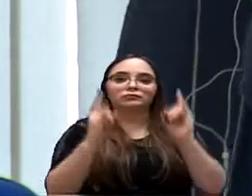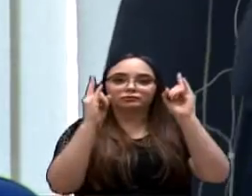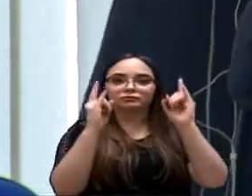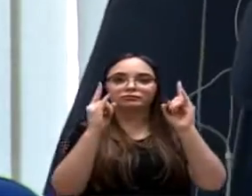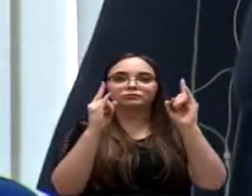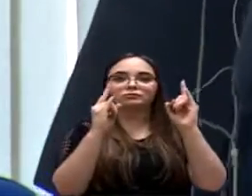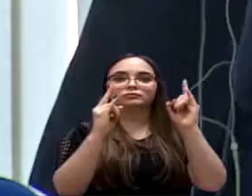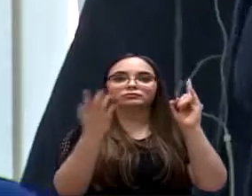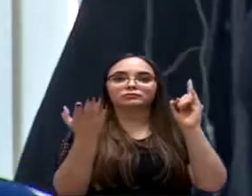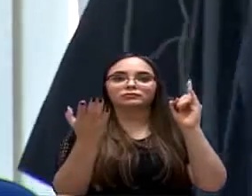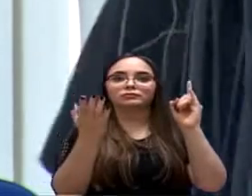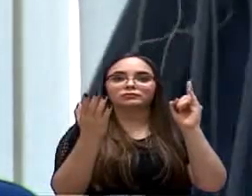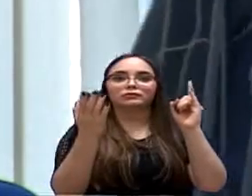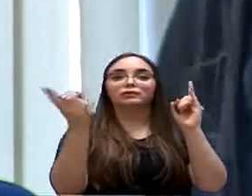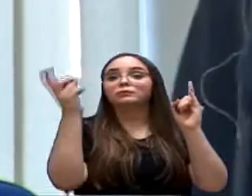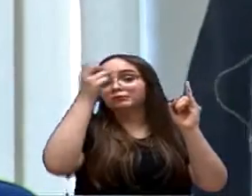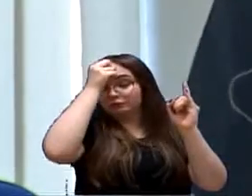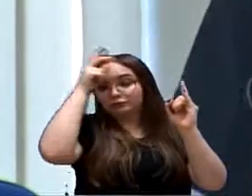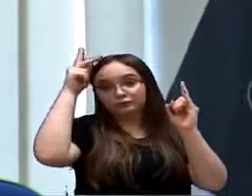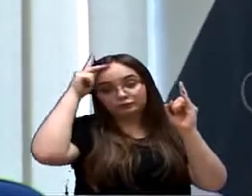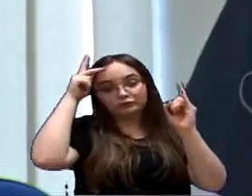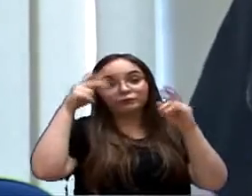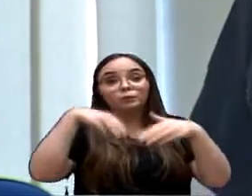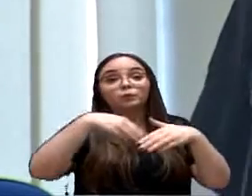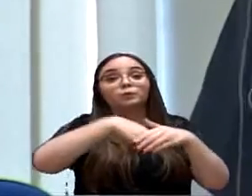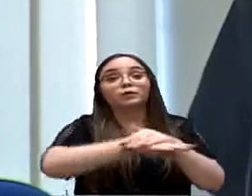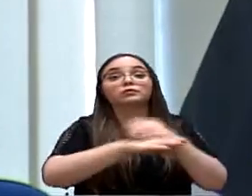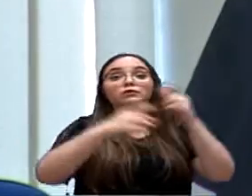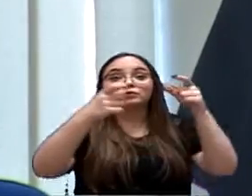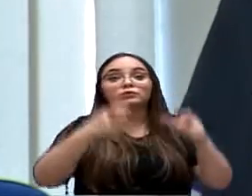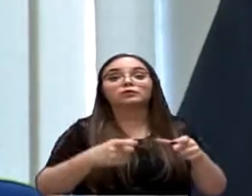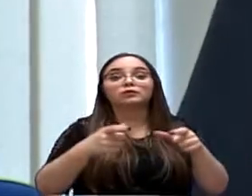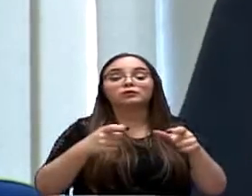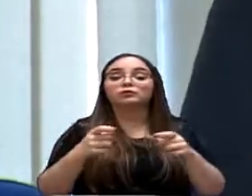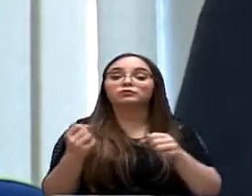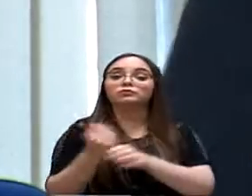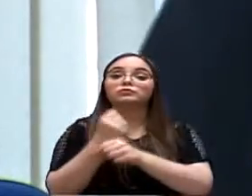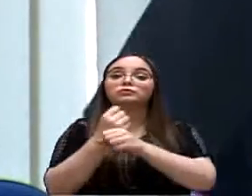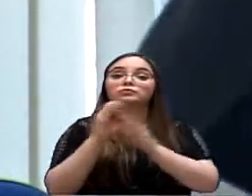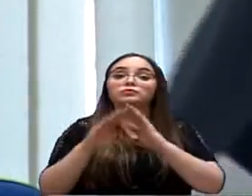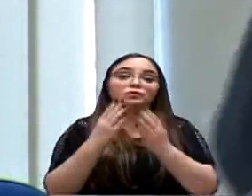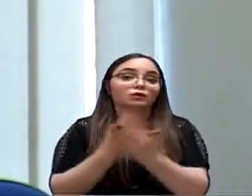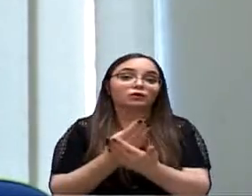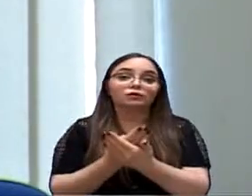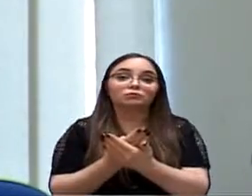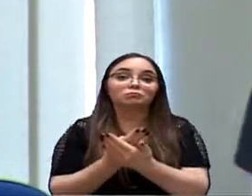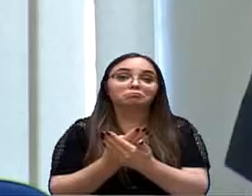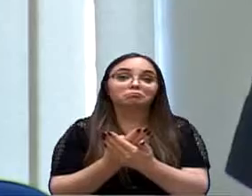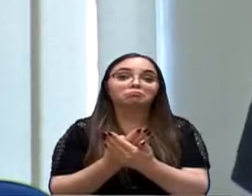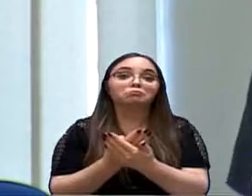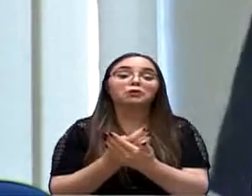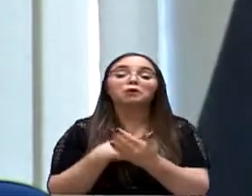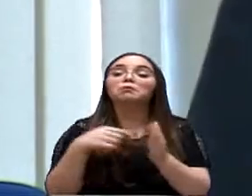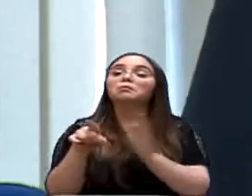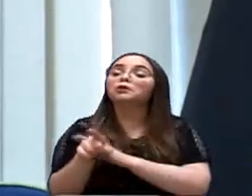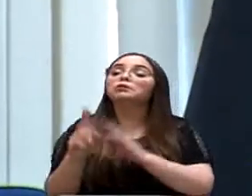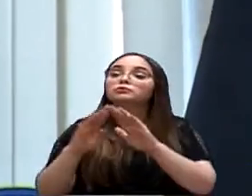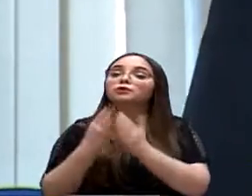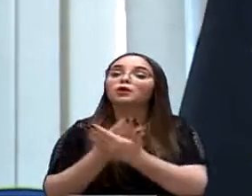ou a prefeitura que tem que ver isso, não se reservou a área, vereador Vitão, para a construção da escola. Quando eu fui como deputada, examinar onde está a área da escola,